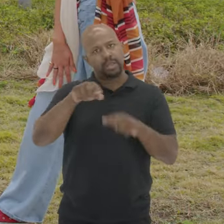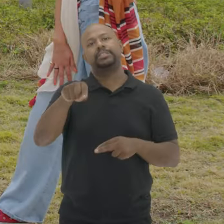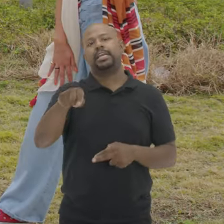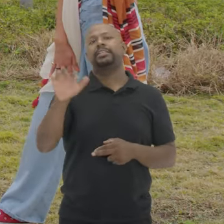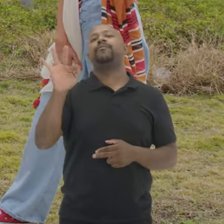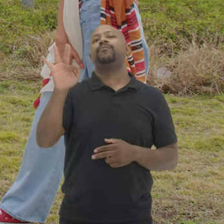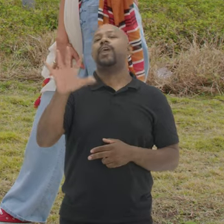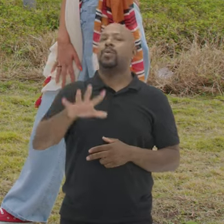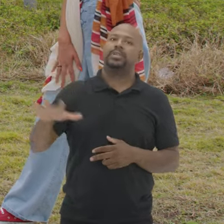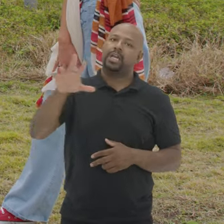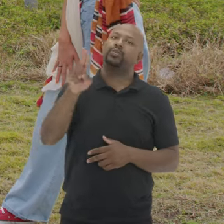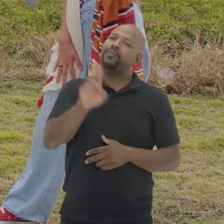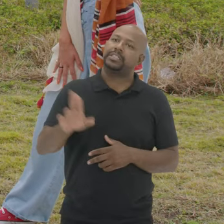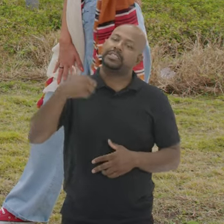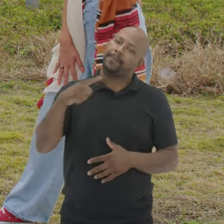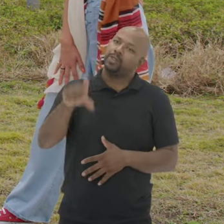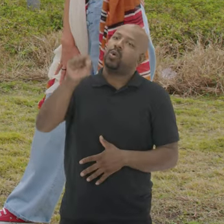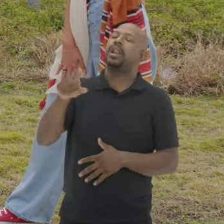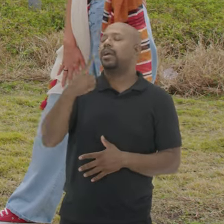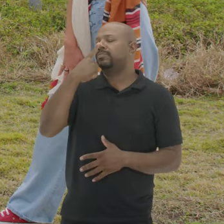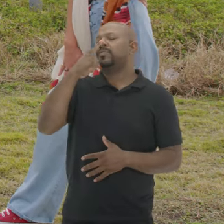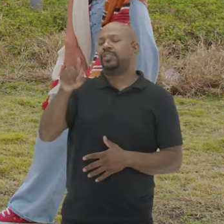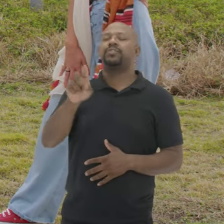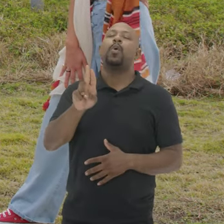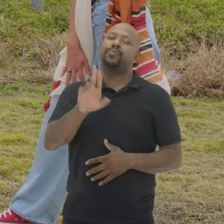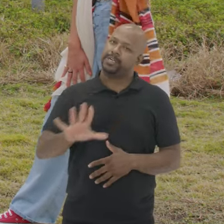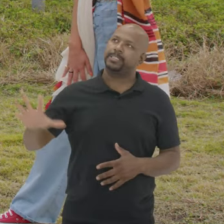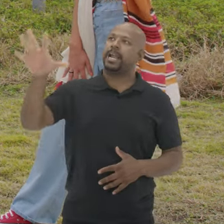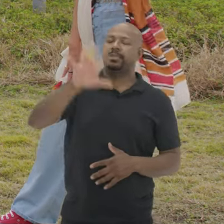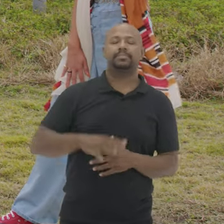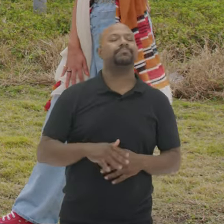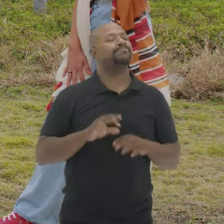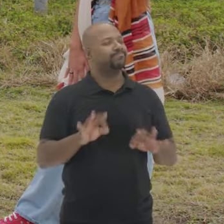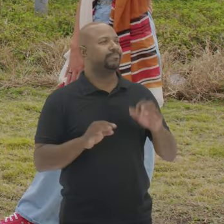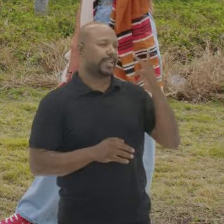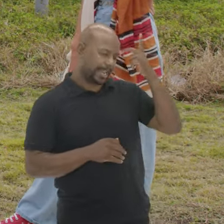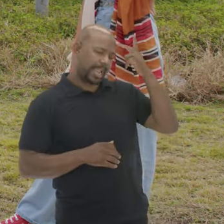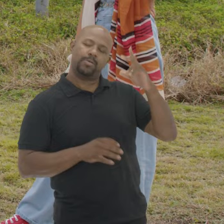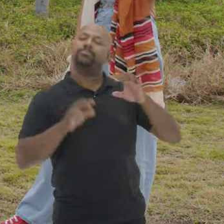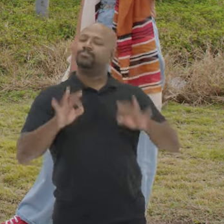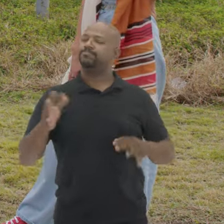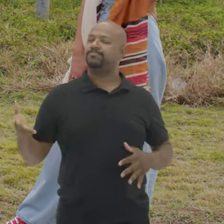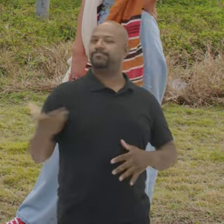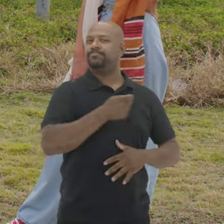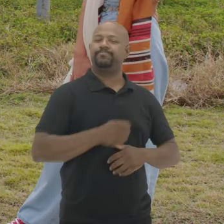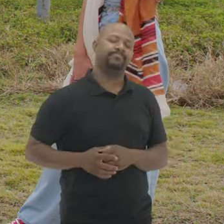Dessa universidade Essa foi a minha escolha E a minha escolha afetiva Muito legal Parada obrigatória